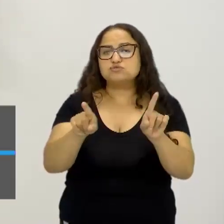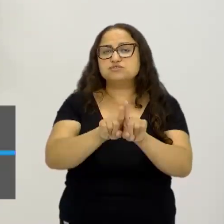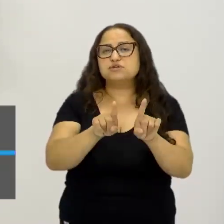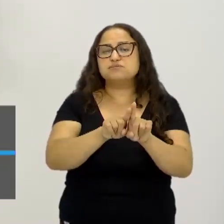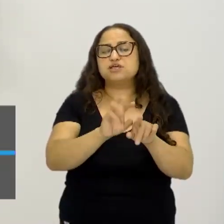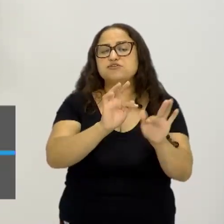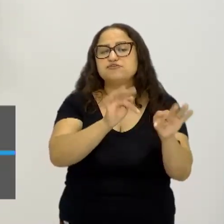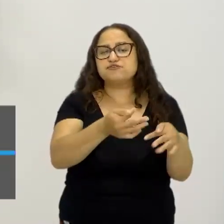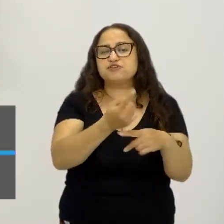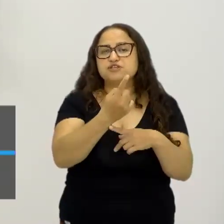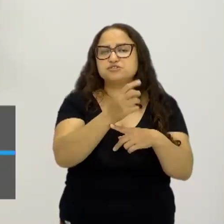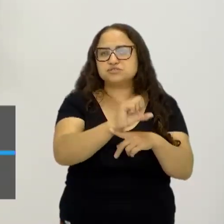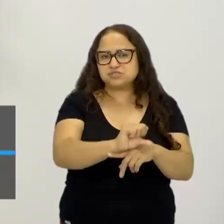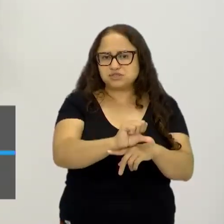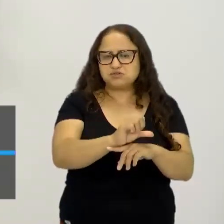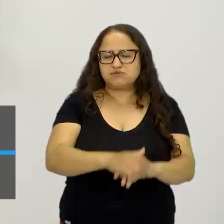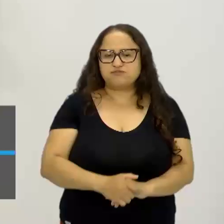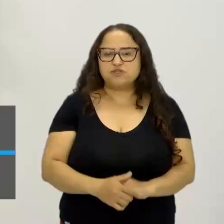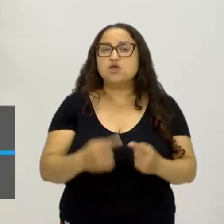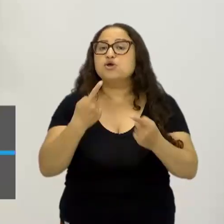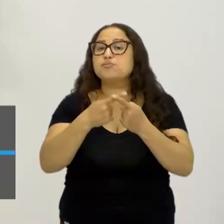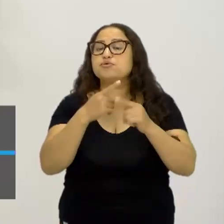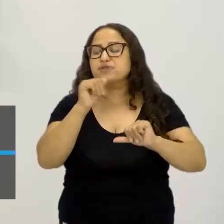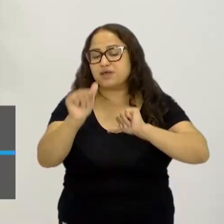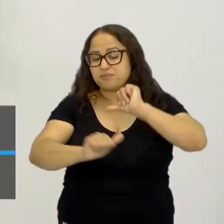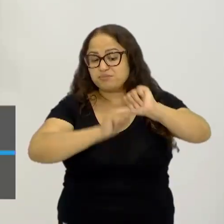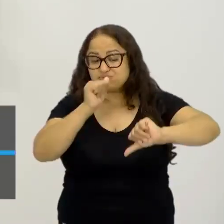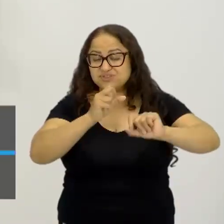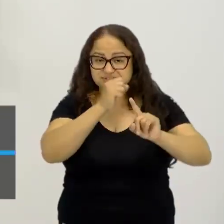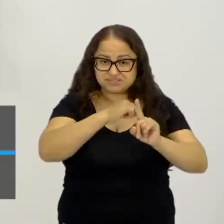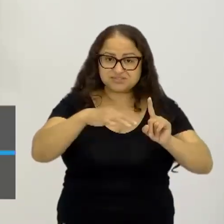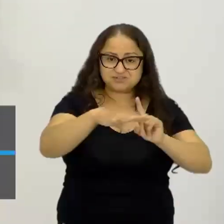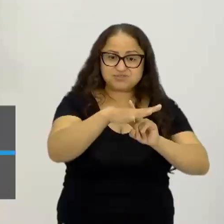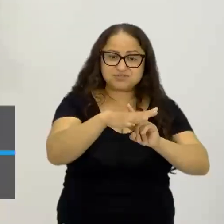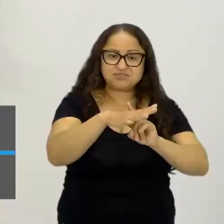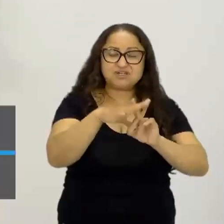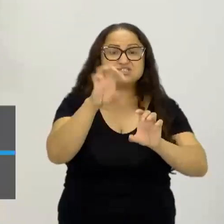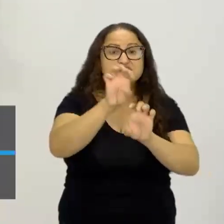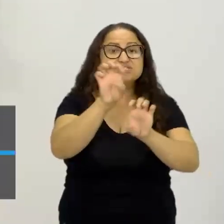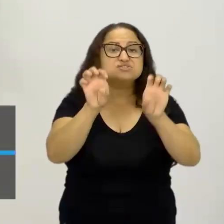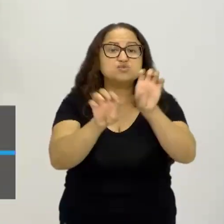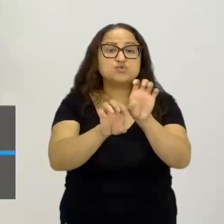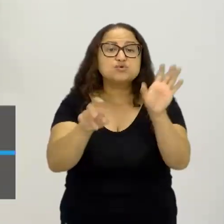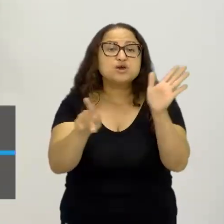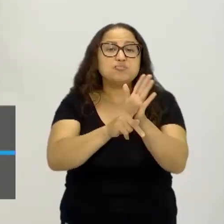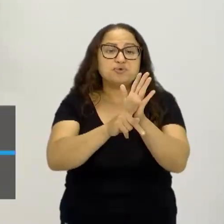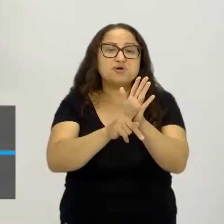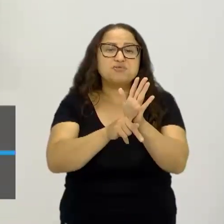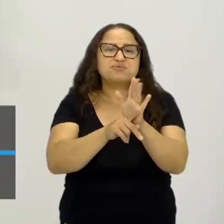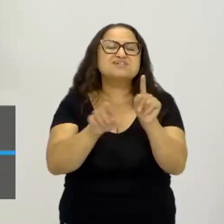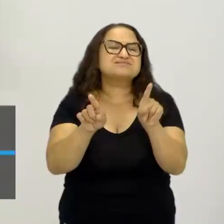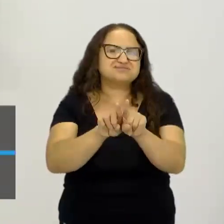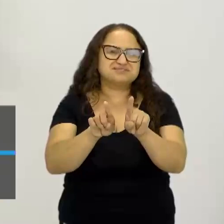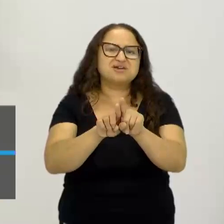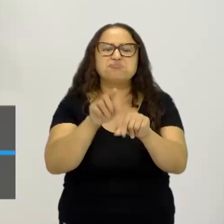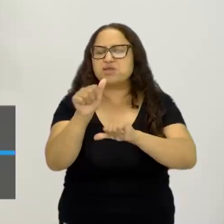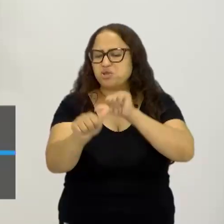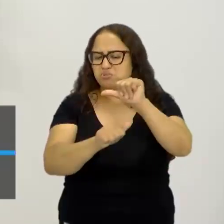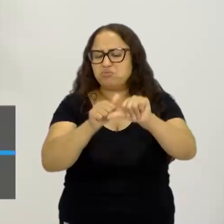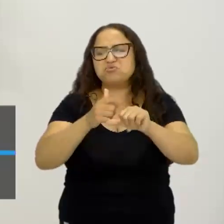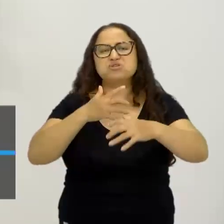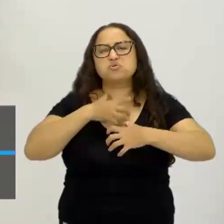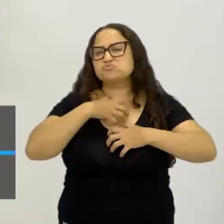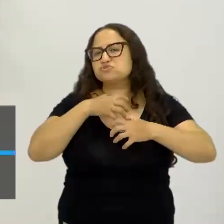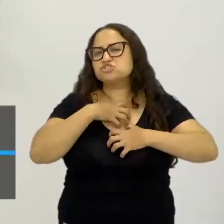E por quê? Porque a mudança na sociedade, a mudança da estruturação dessa sociedade, também muda a nossa forma